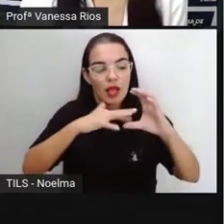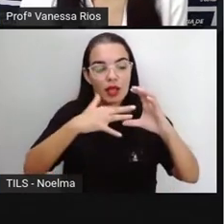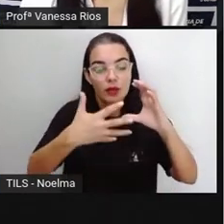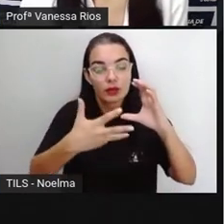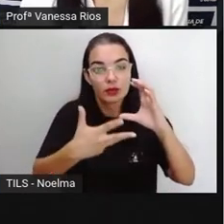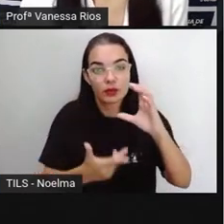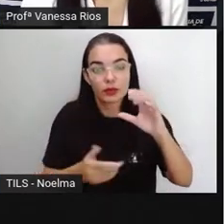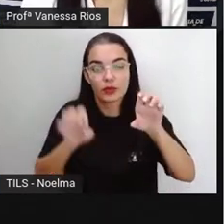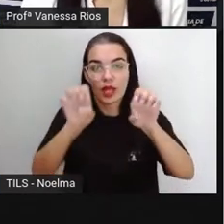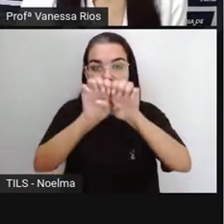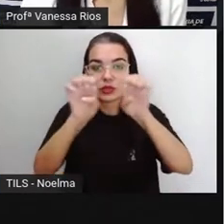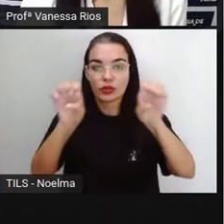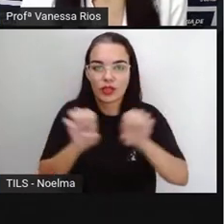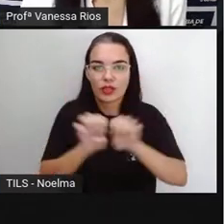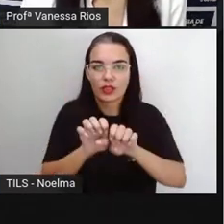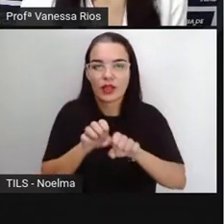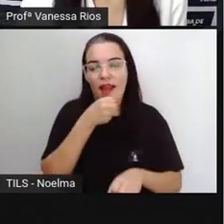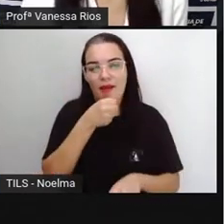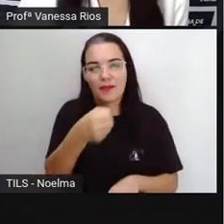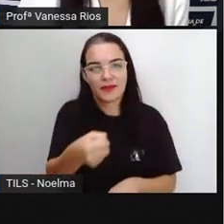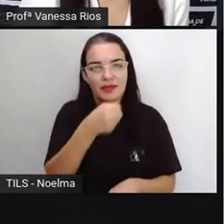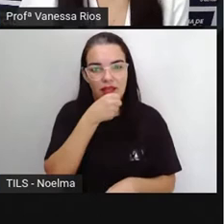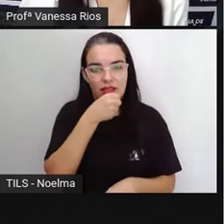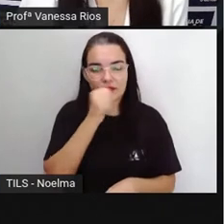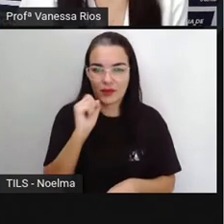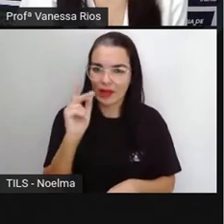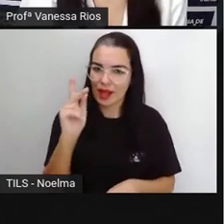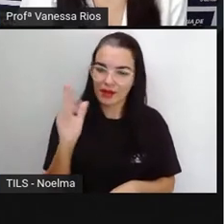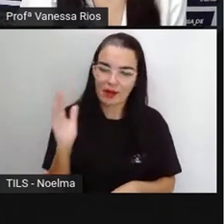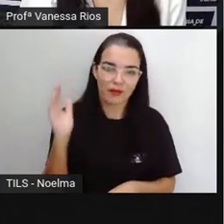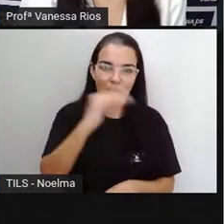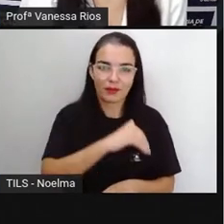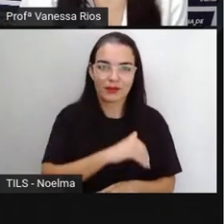estrutura da reportagem. Então vamos lá.